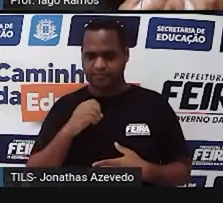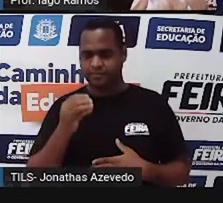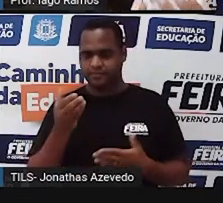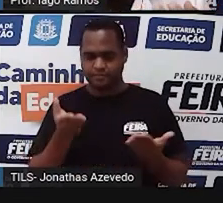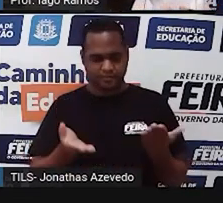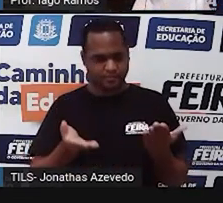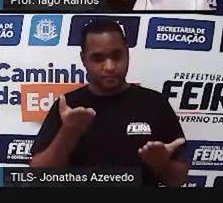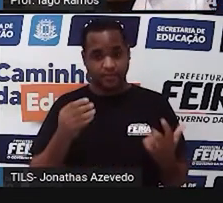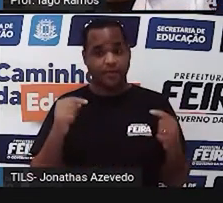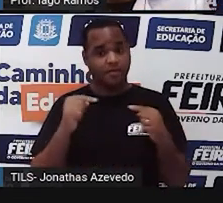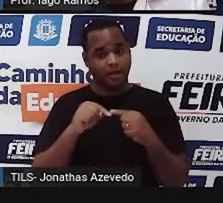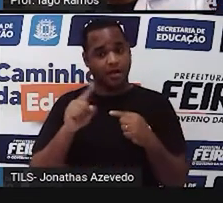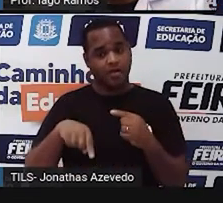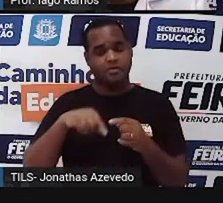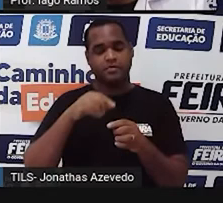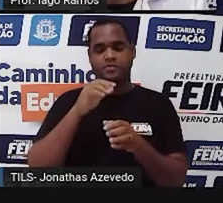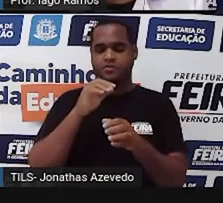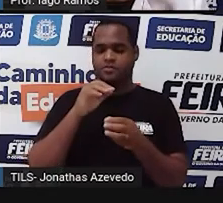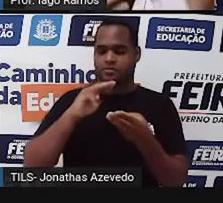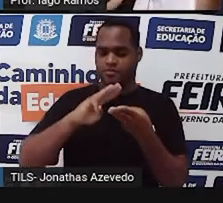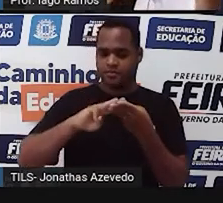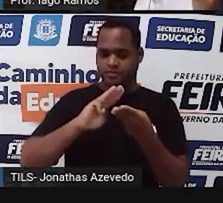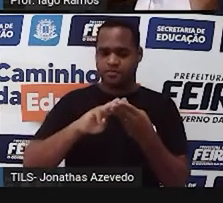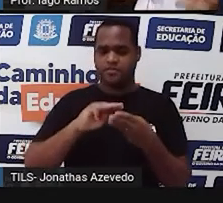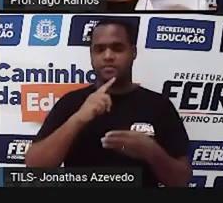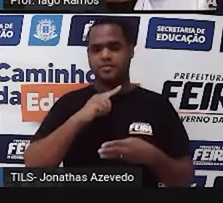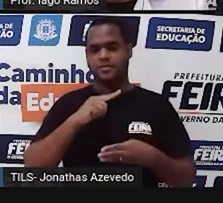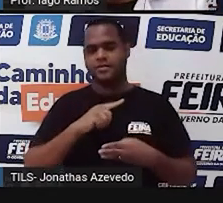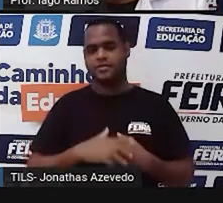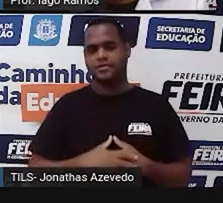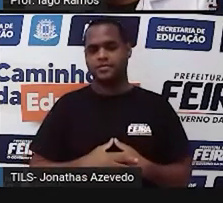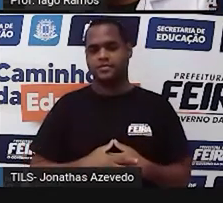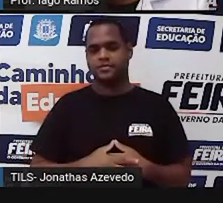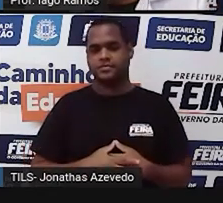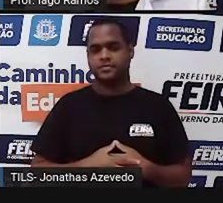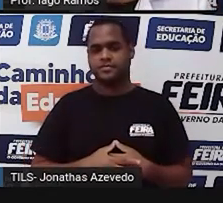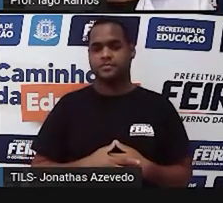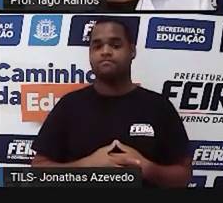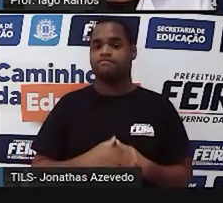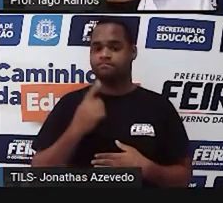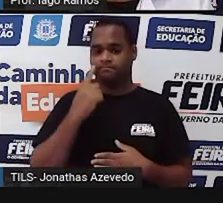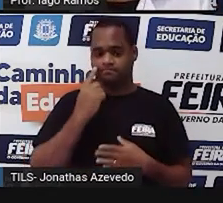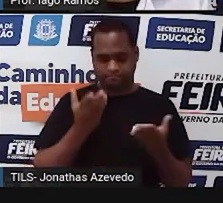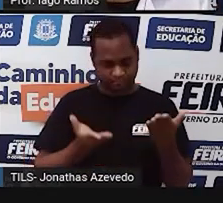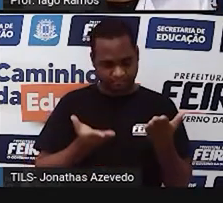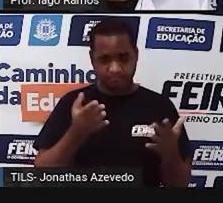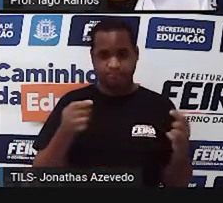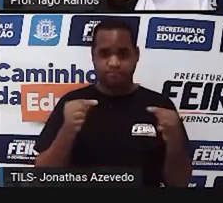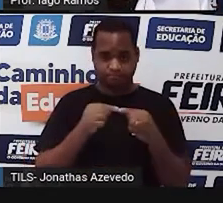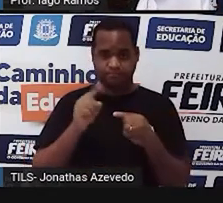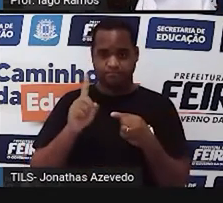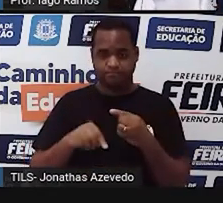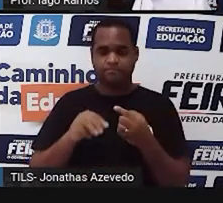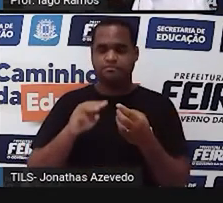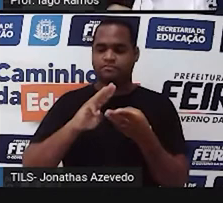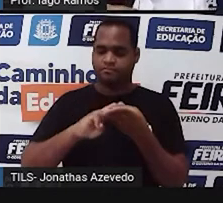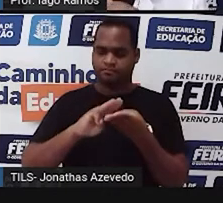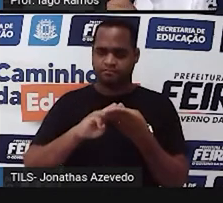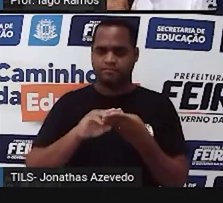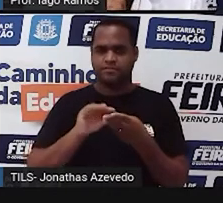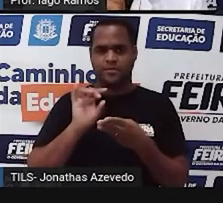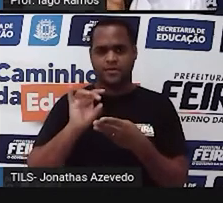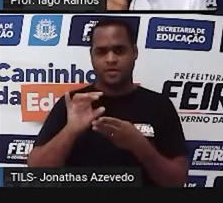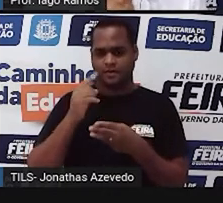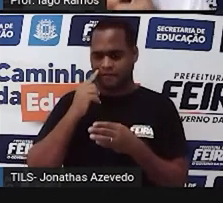já é matemática. Certo? Encontrar medidas naquela balança ali já é matemática. Mas não é só